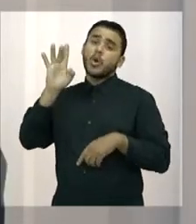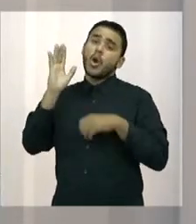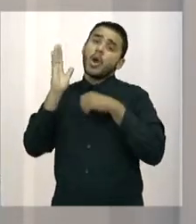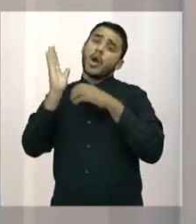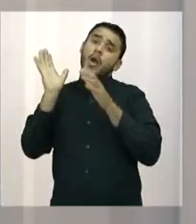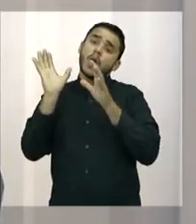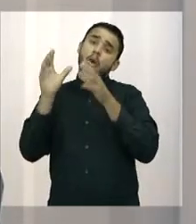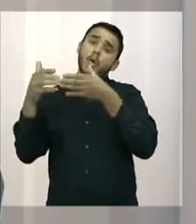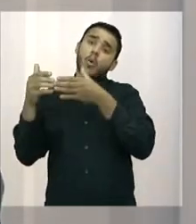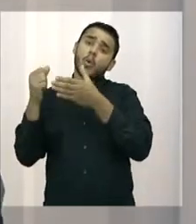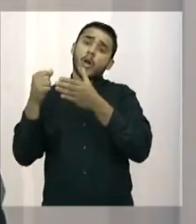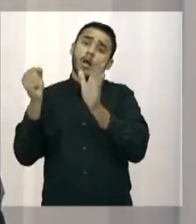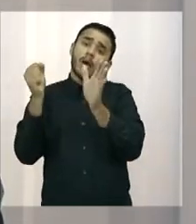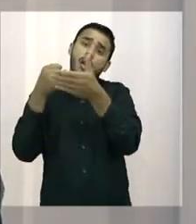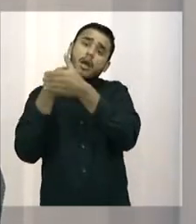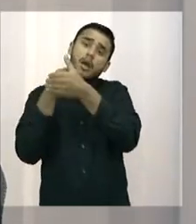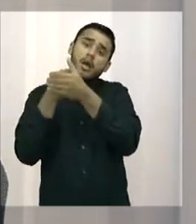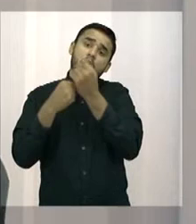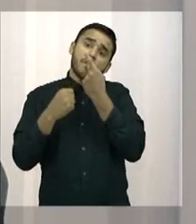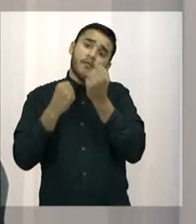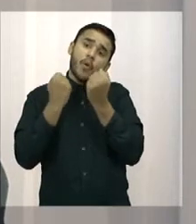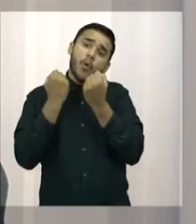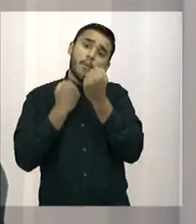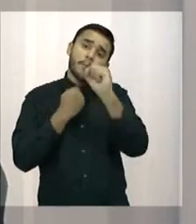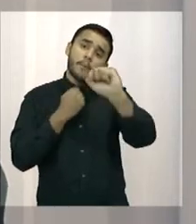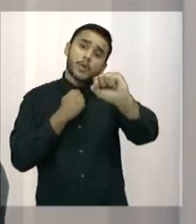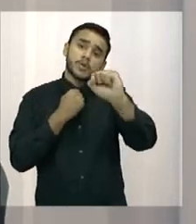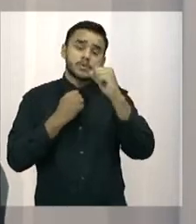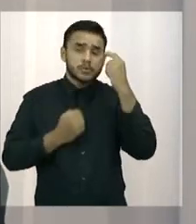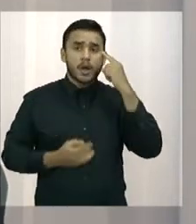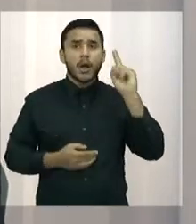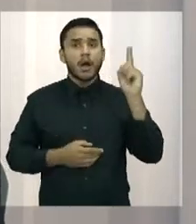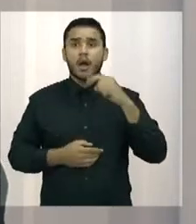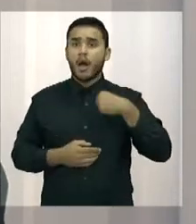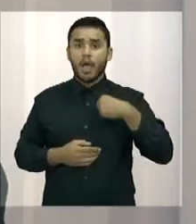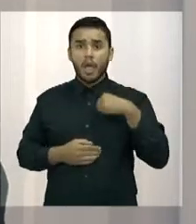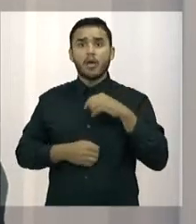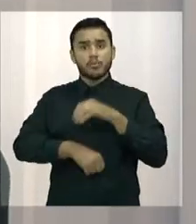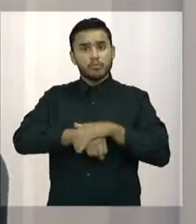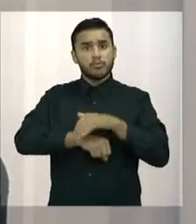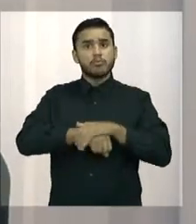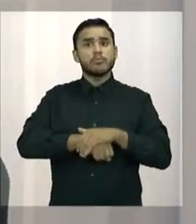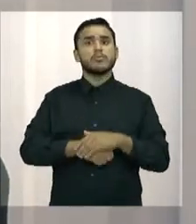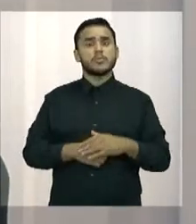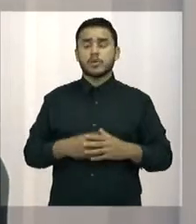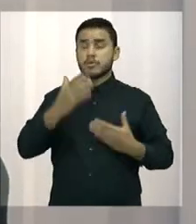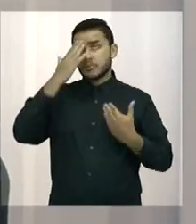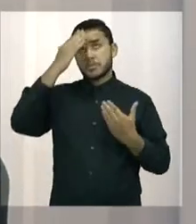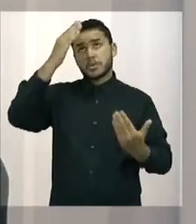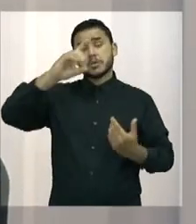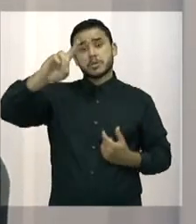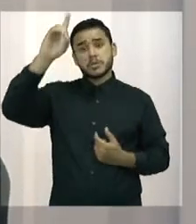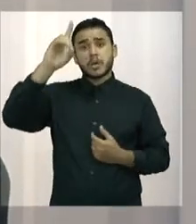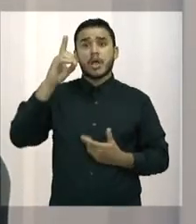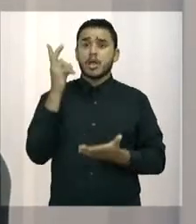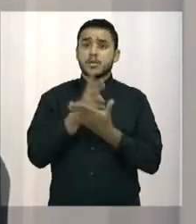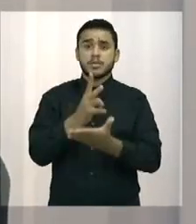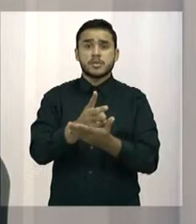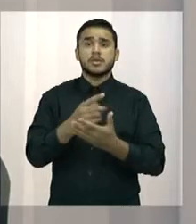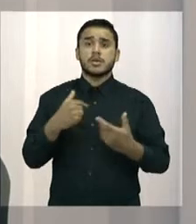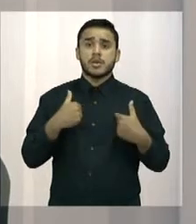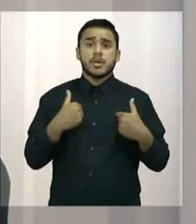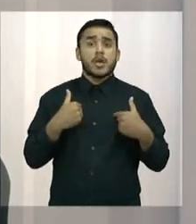balançando a cabeça, não. Eu faço aquilo, eu faço na minha concepção, e agradeço a Deus por isso, cristão que sou,